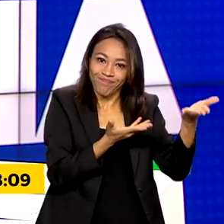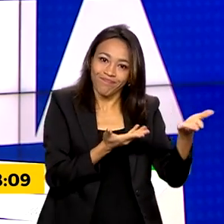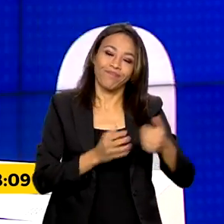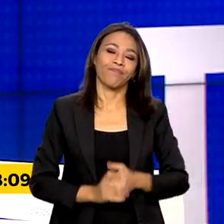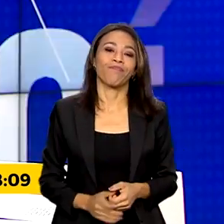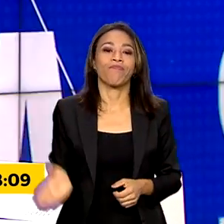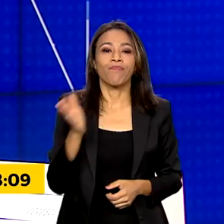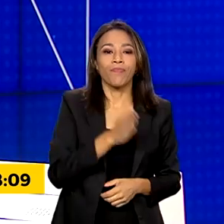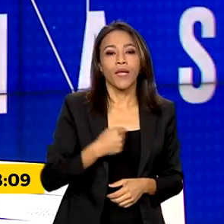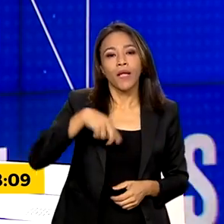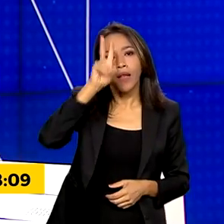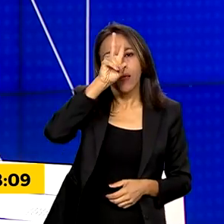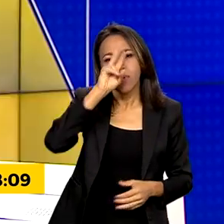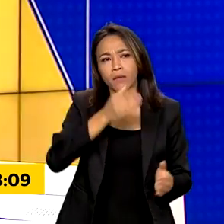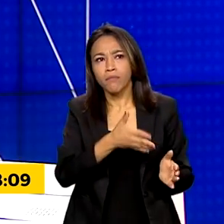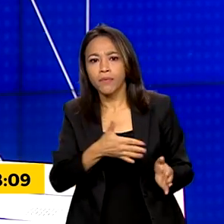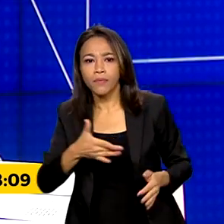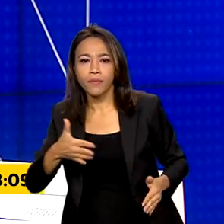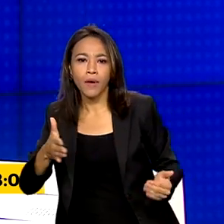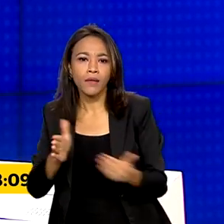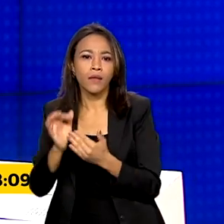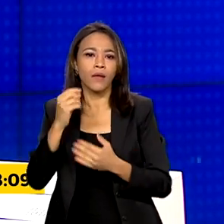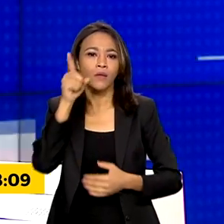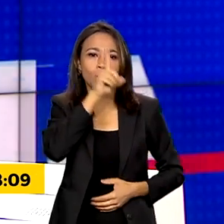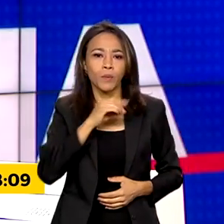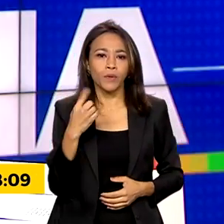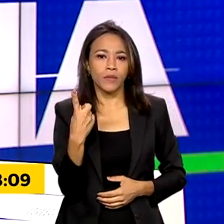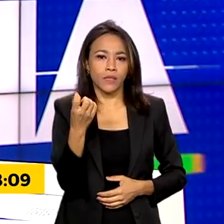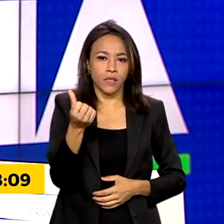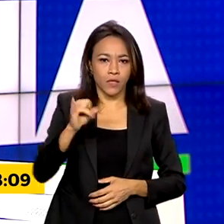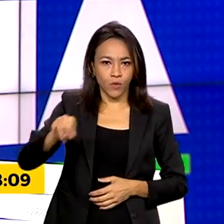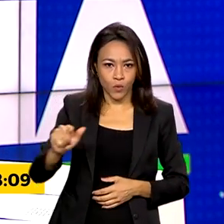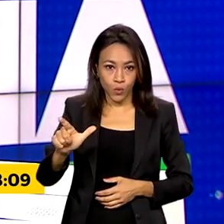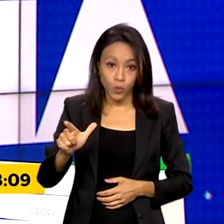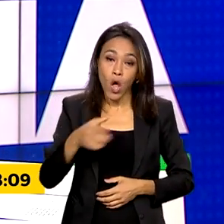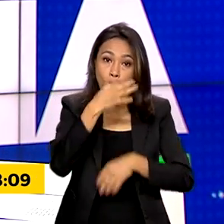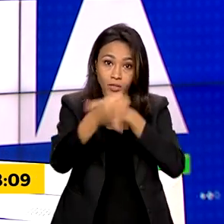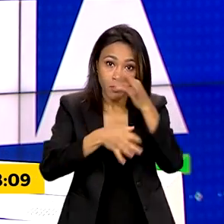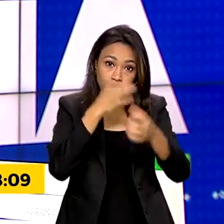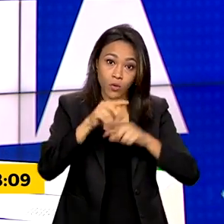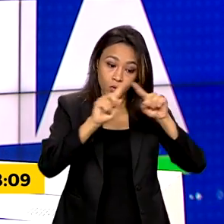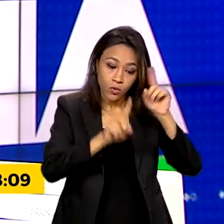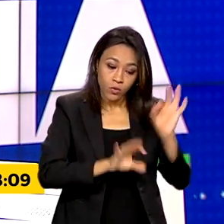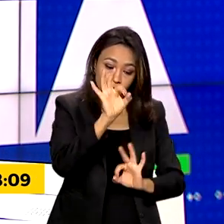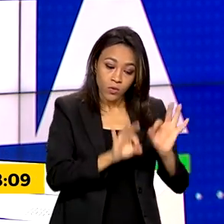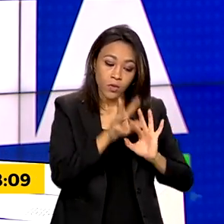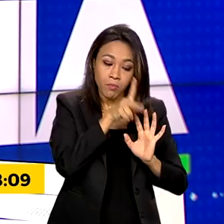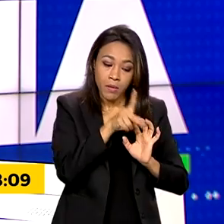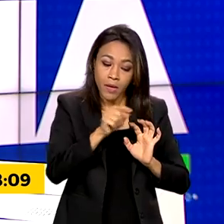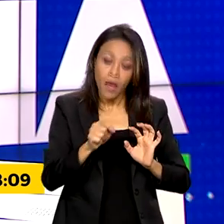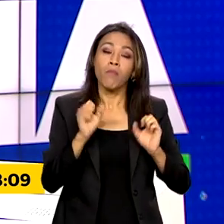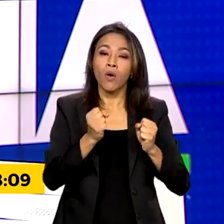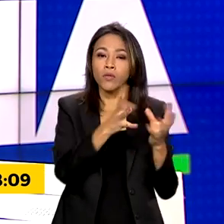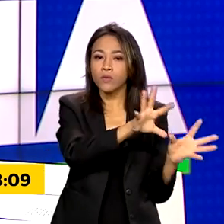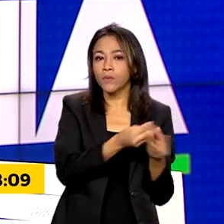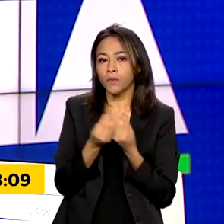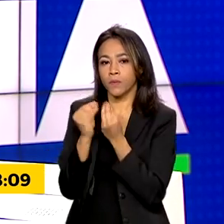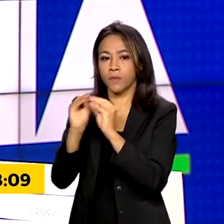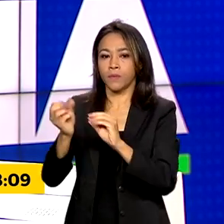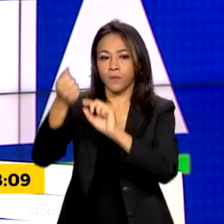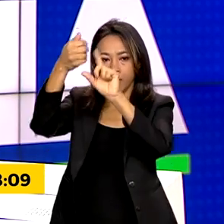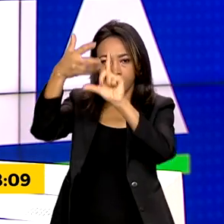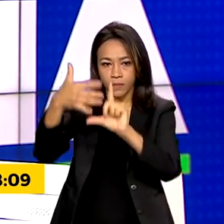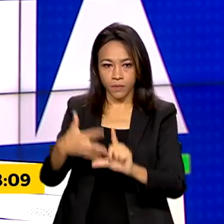Lembrando que até domingo, 16 de julho, as sugestões para o PPA podem ser enviadas pela internet, no endereço